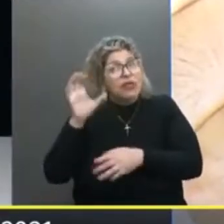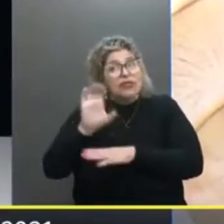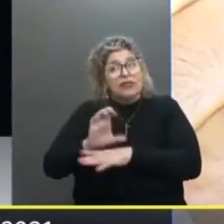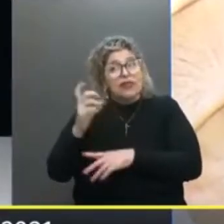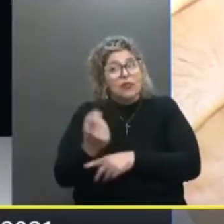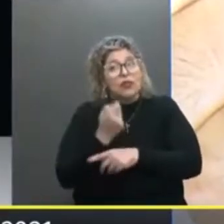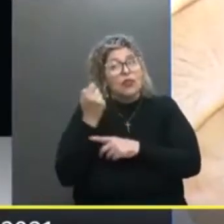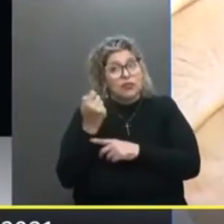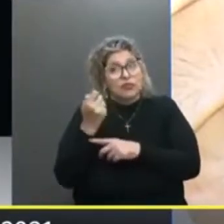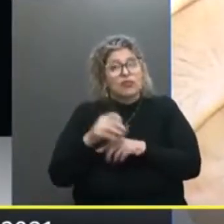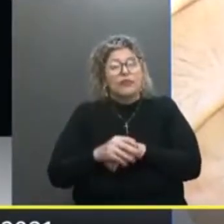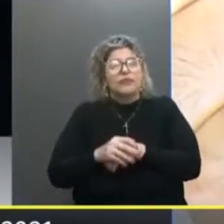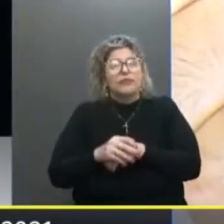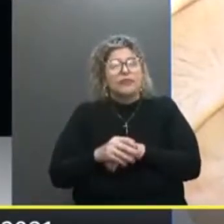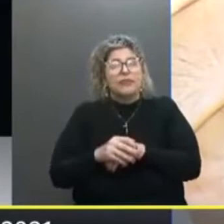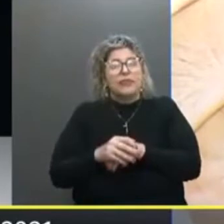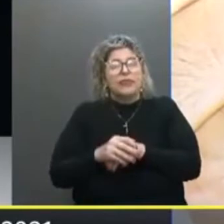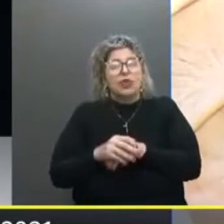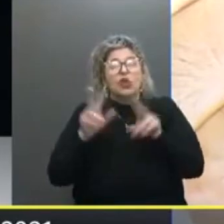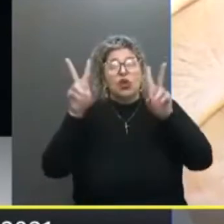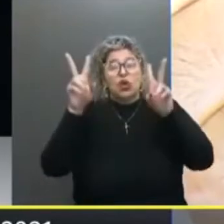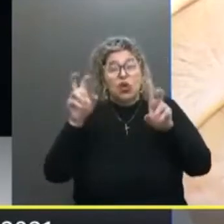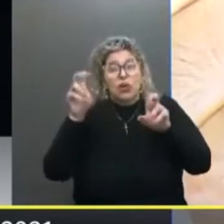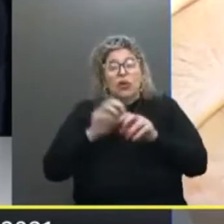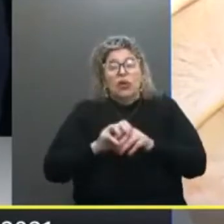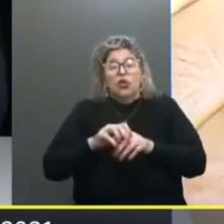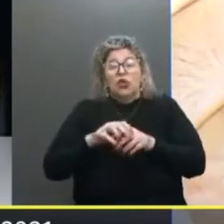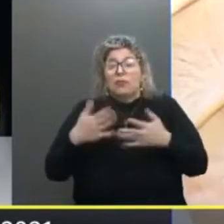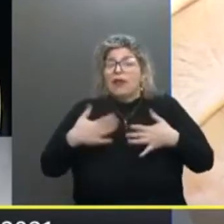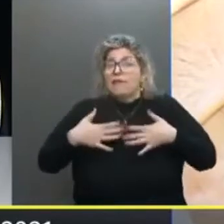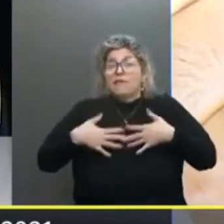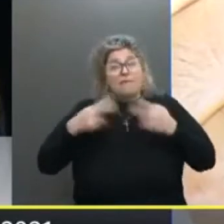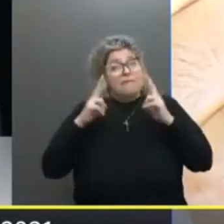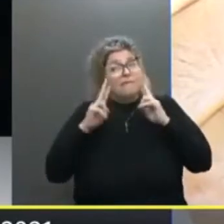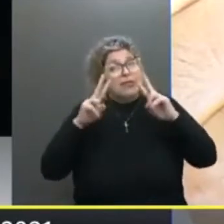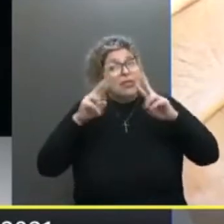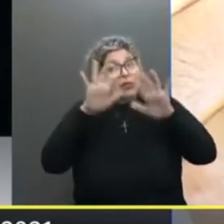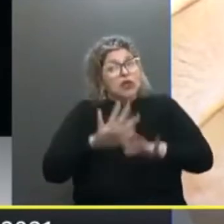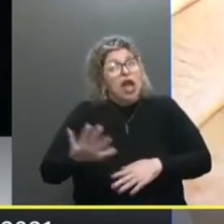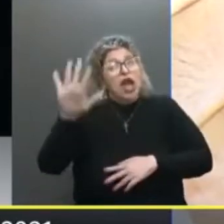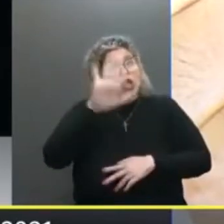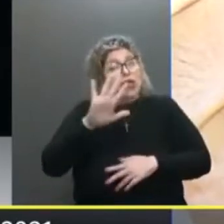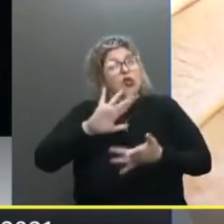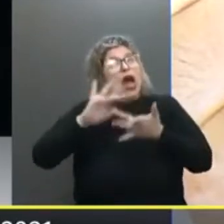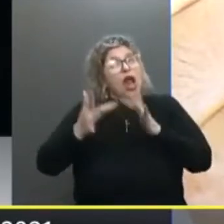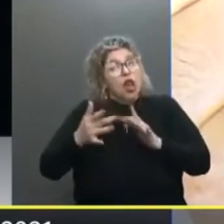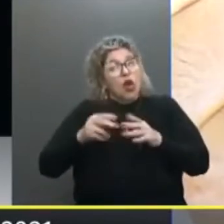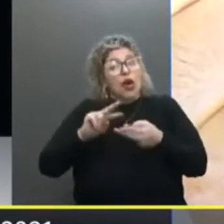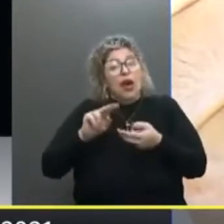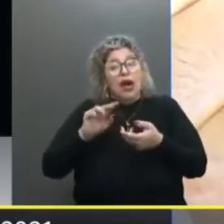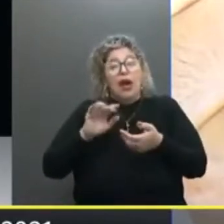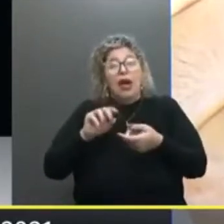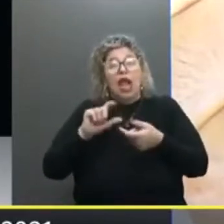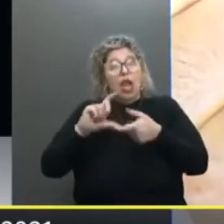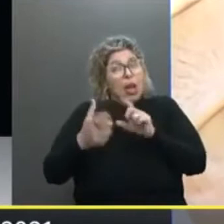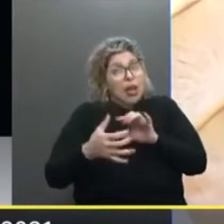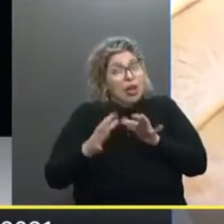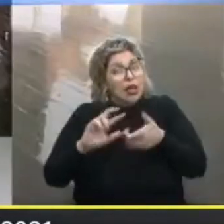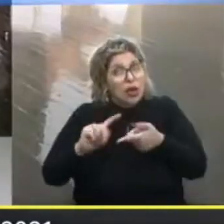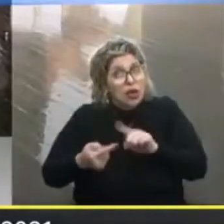No estado Do Rio Grande do Sul Sob uma ótica Que eu entendo Perfeitamente A lógica Que é a de